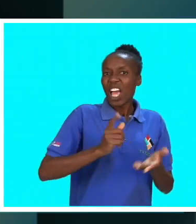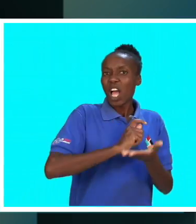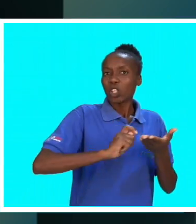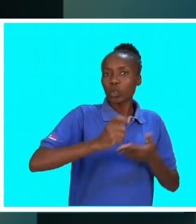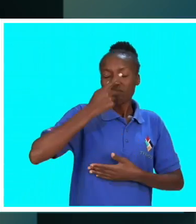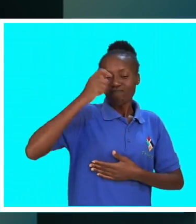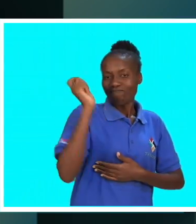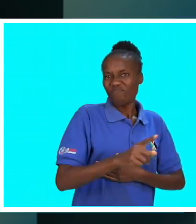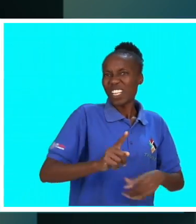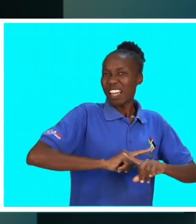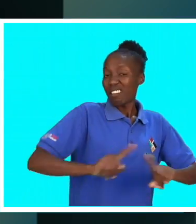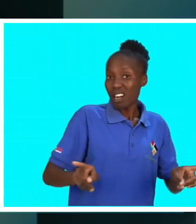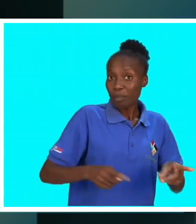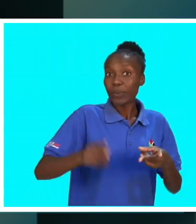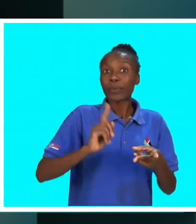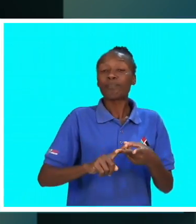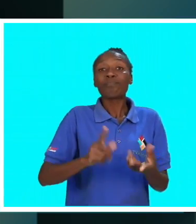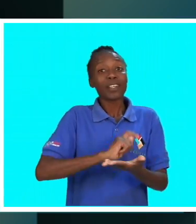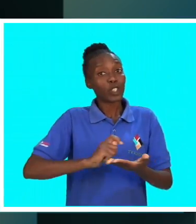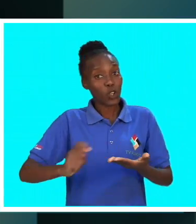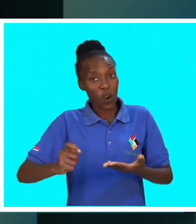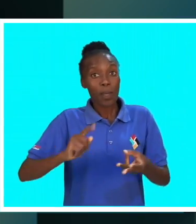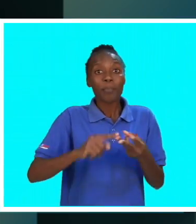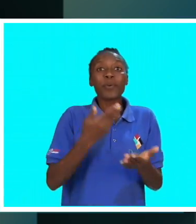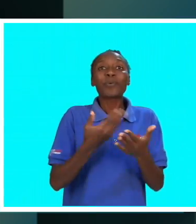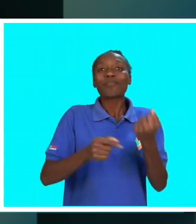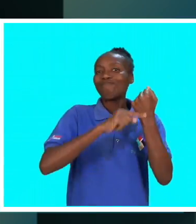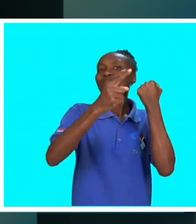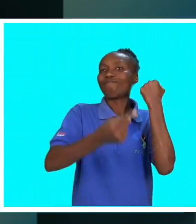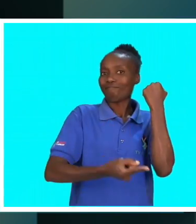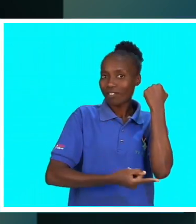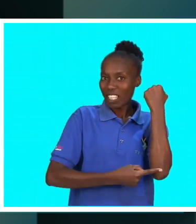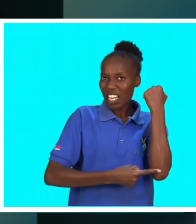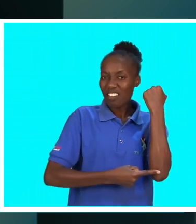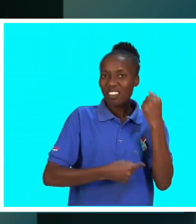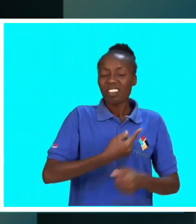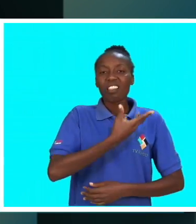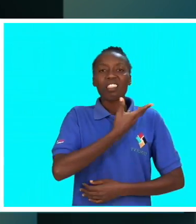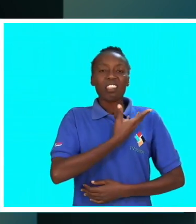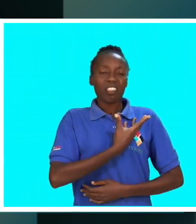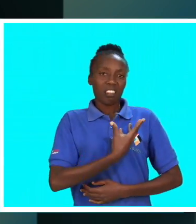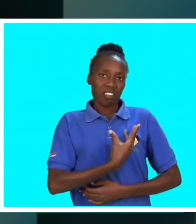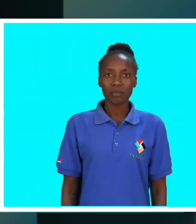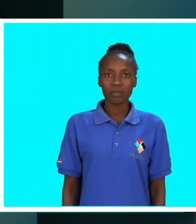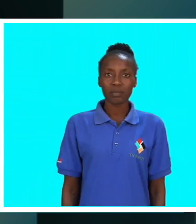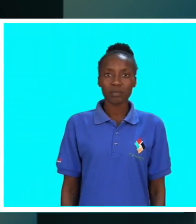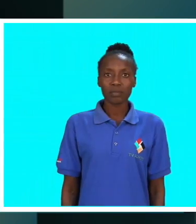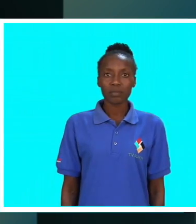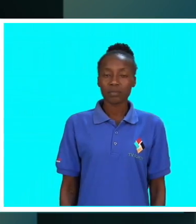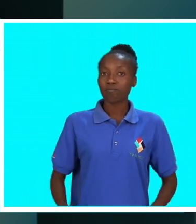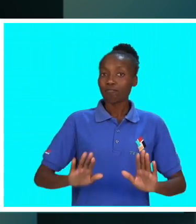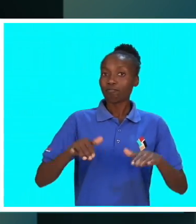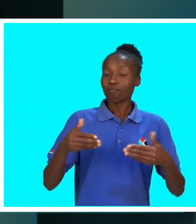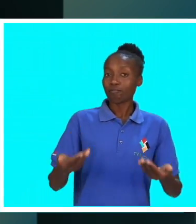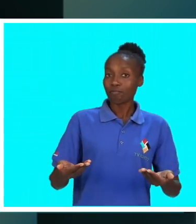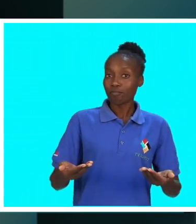rapidamente da escola por causa de gravidez, ficam desmoralizadas. Grande parte